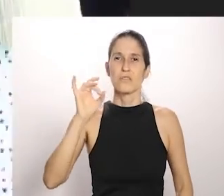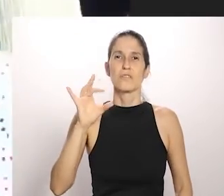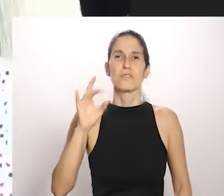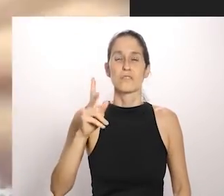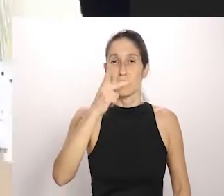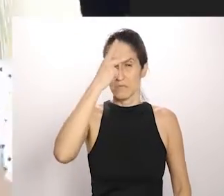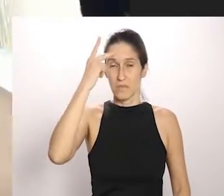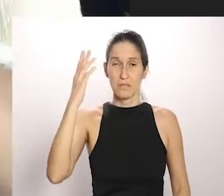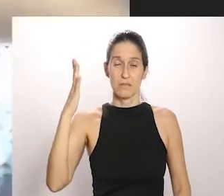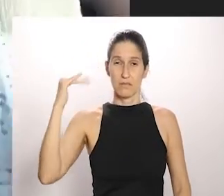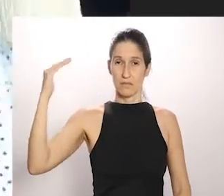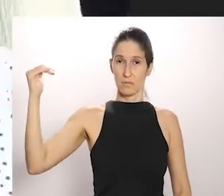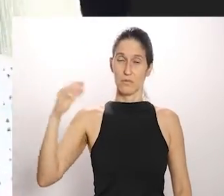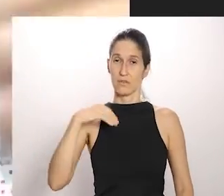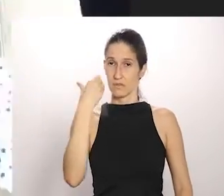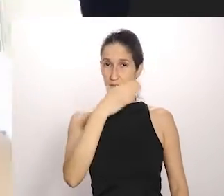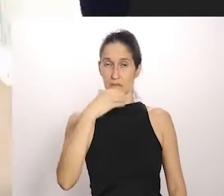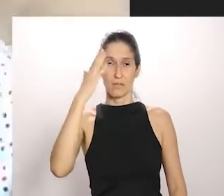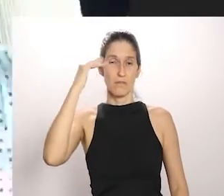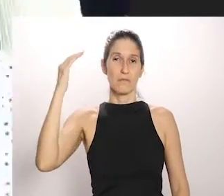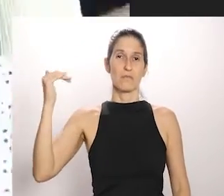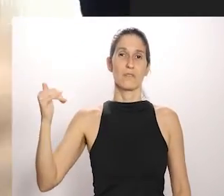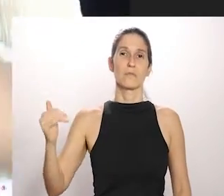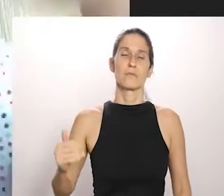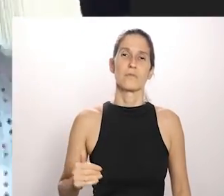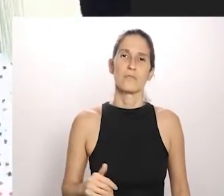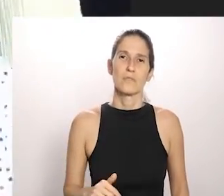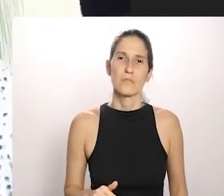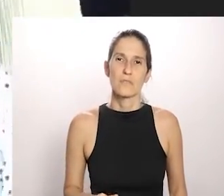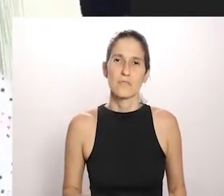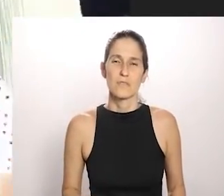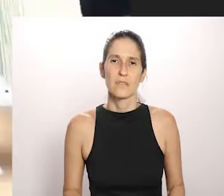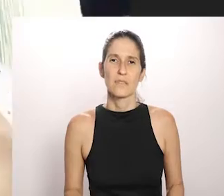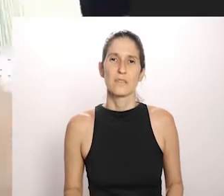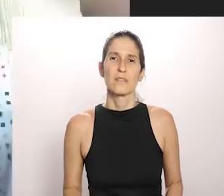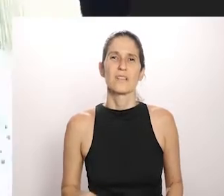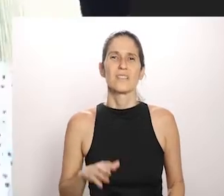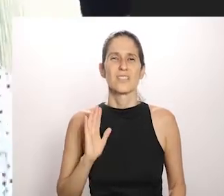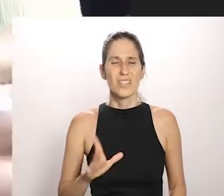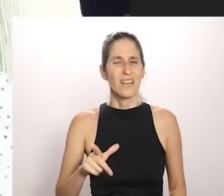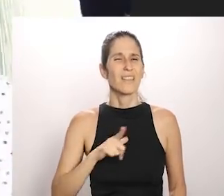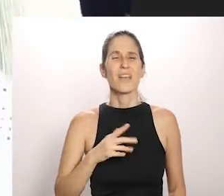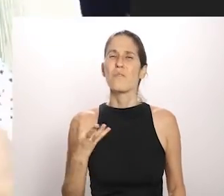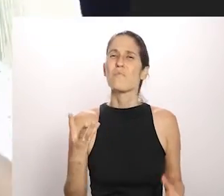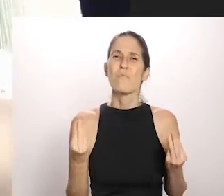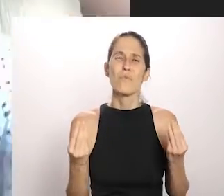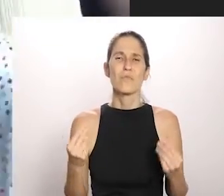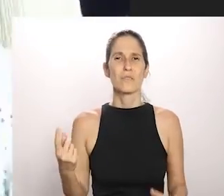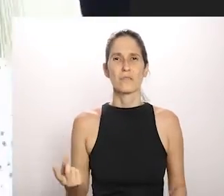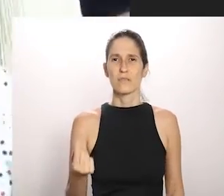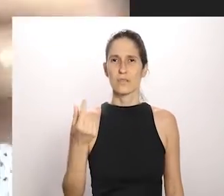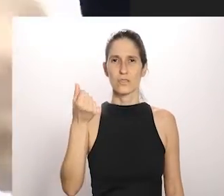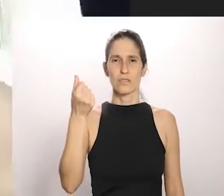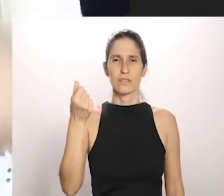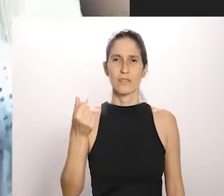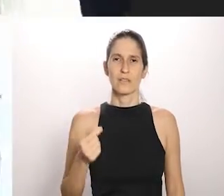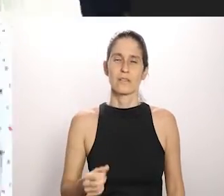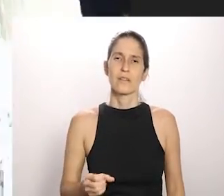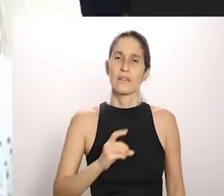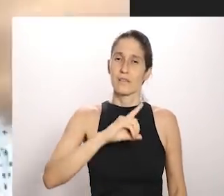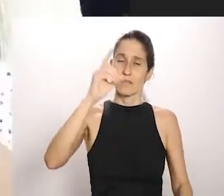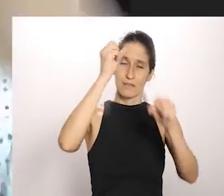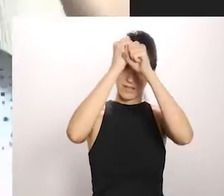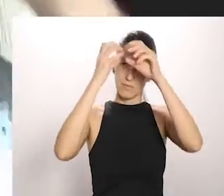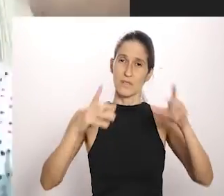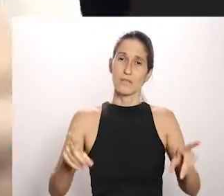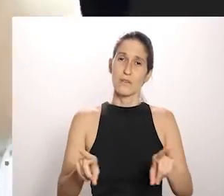muito com os artistas famosos, as grandes empresas patrocinando, pagando esses artistas famosos que estão aí que já ganham muito, que Deus